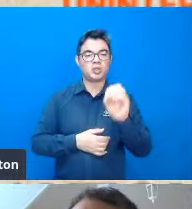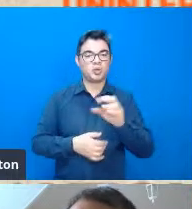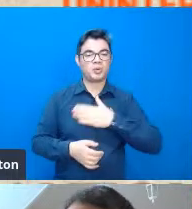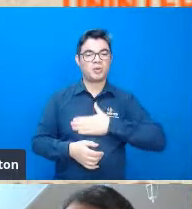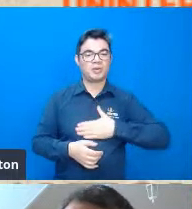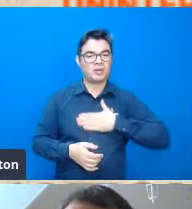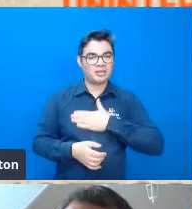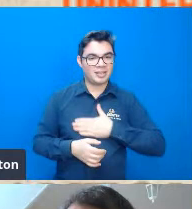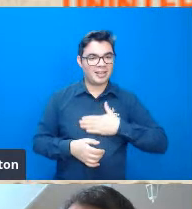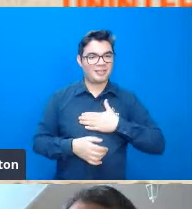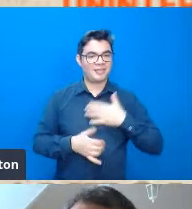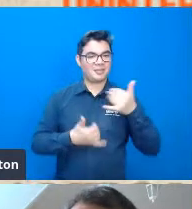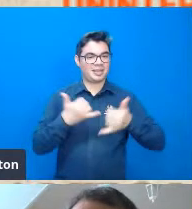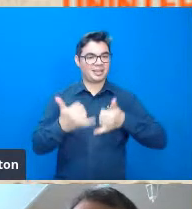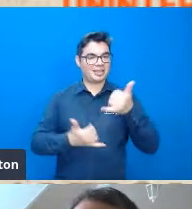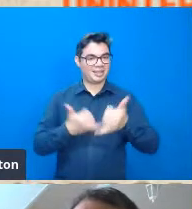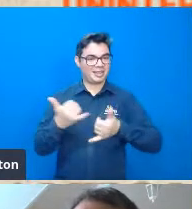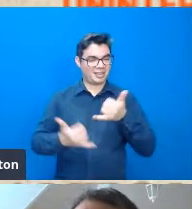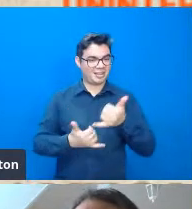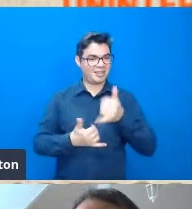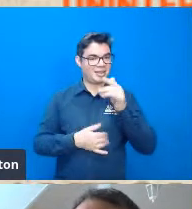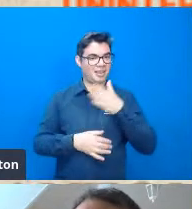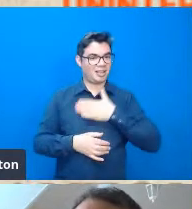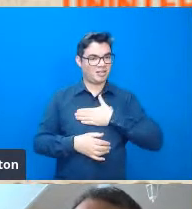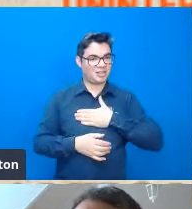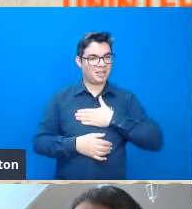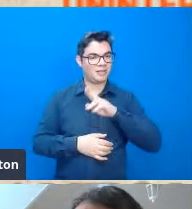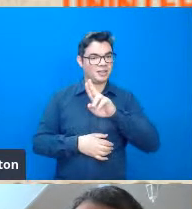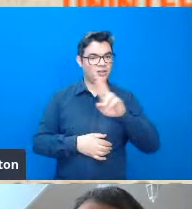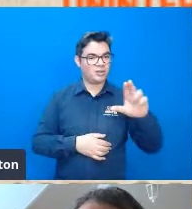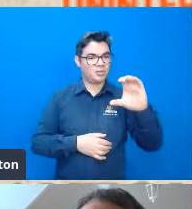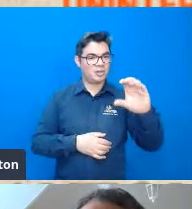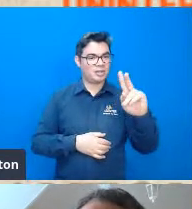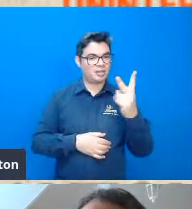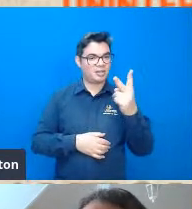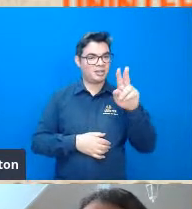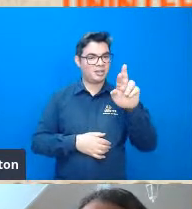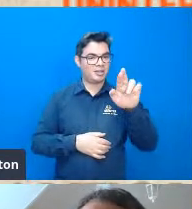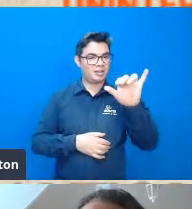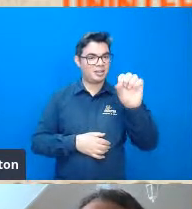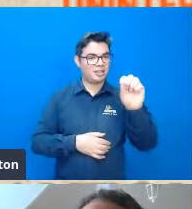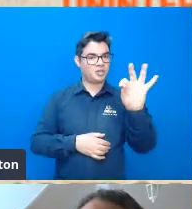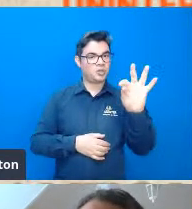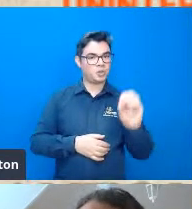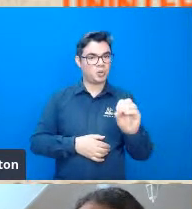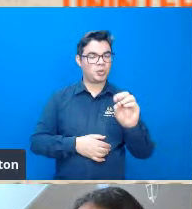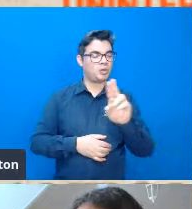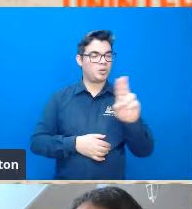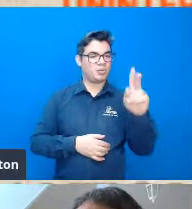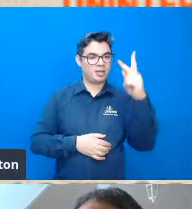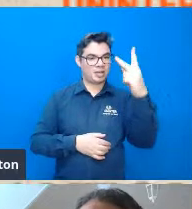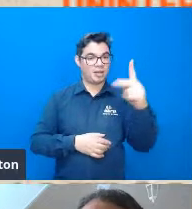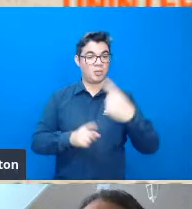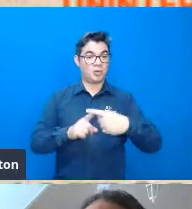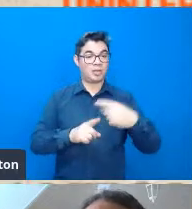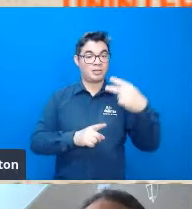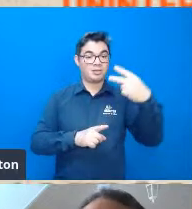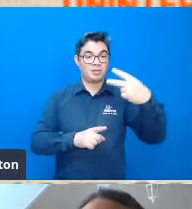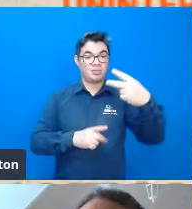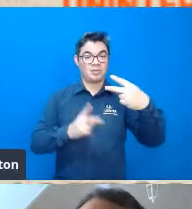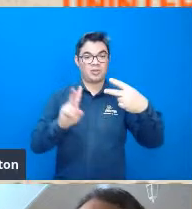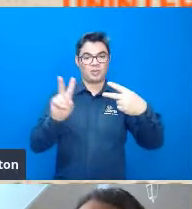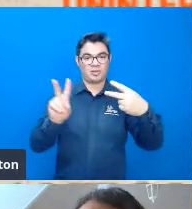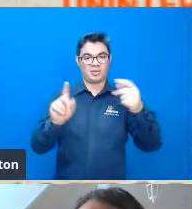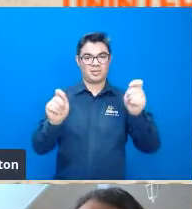na nossa cultura brasileira né costumeiramente na intimidade mais próxima nós